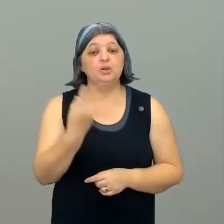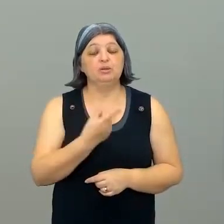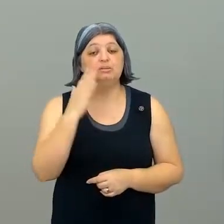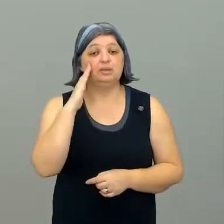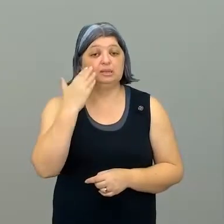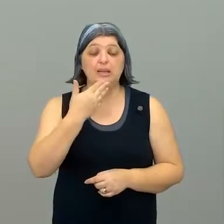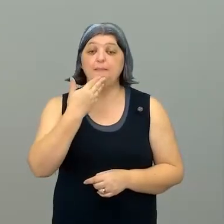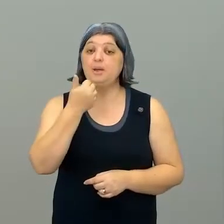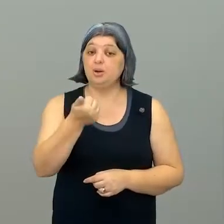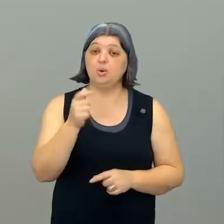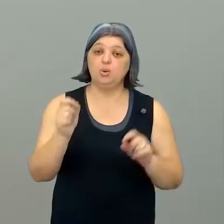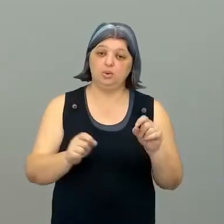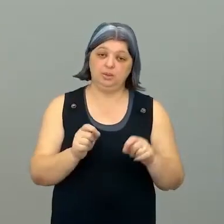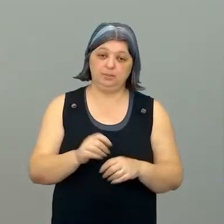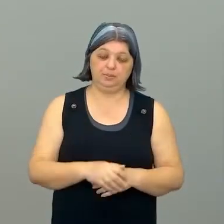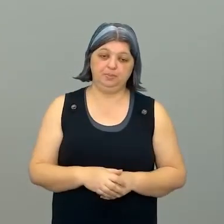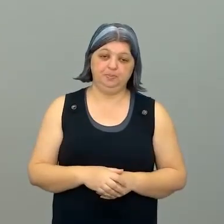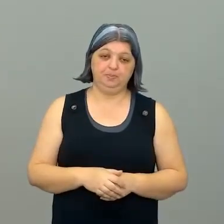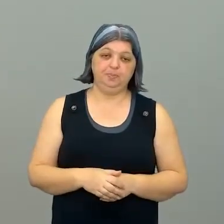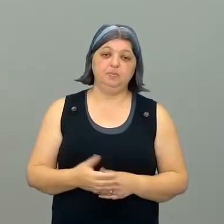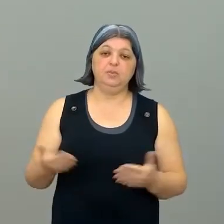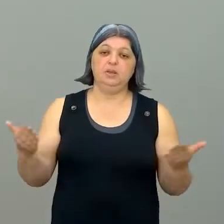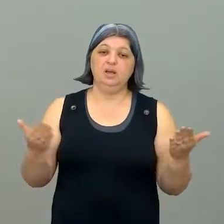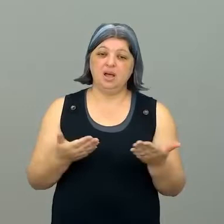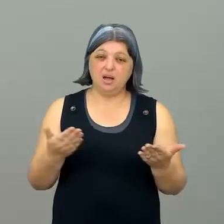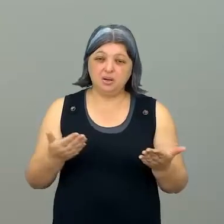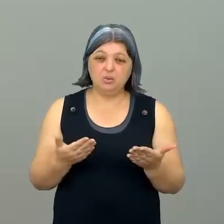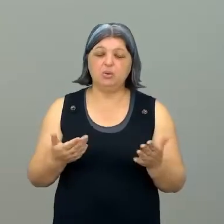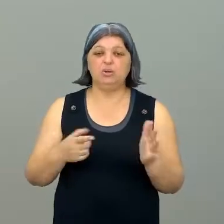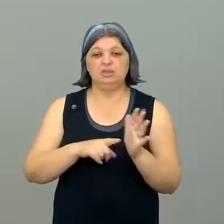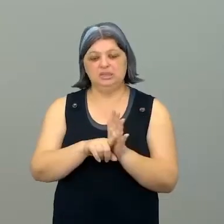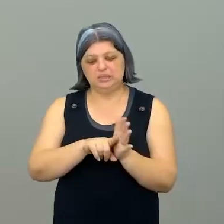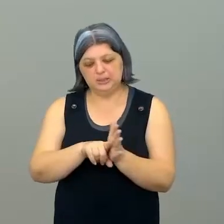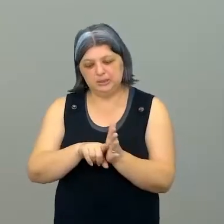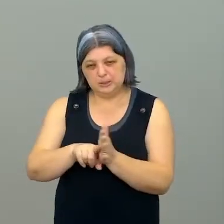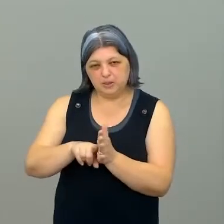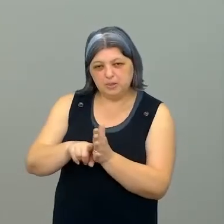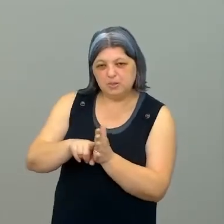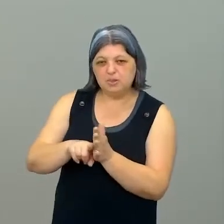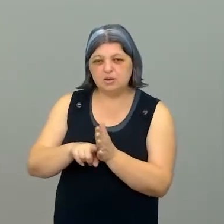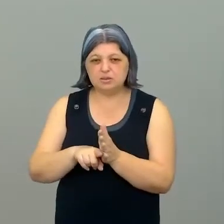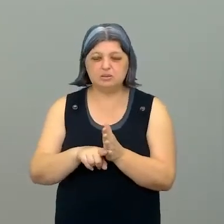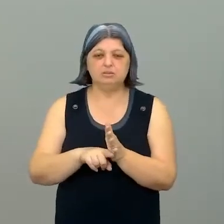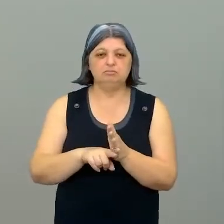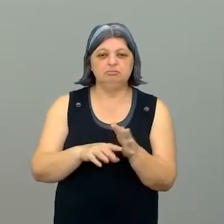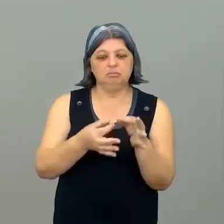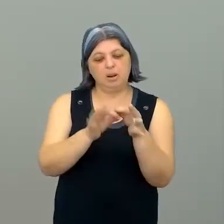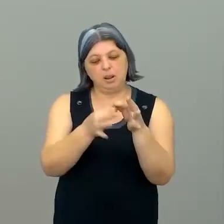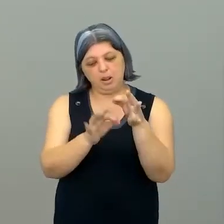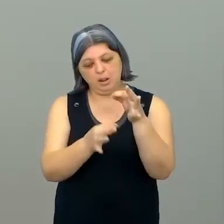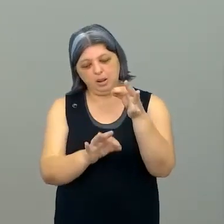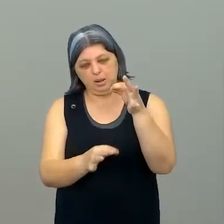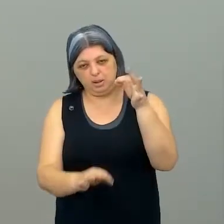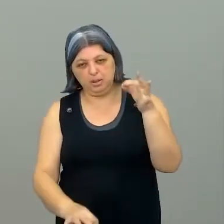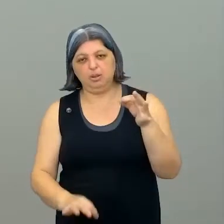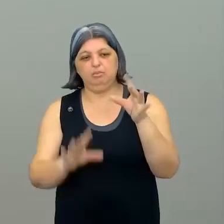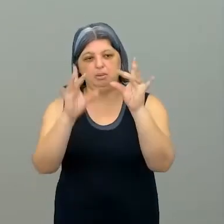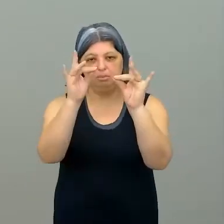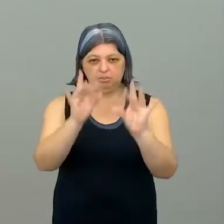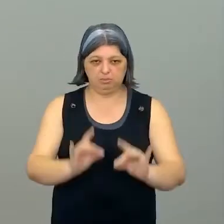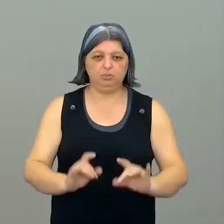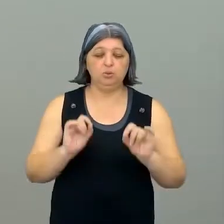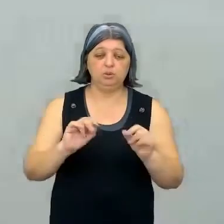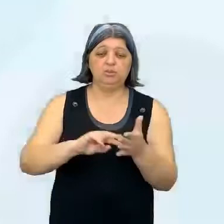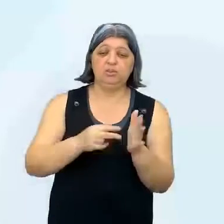isso melhor, agora a gente vai esmiuçar, a vai, vamos dizer, destrinchar o que vai ser esse estudo de caso, tá?